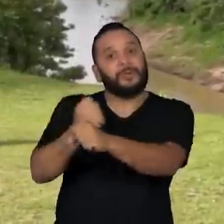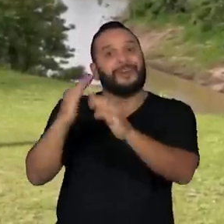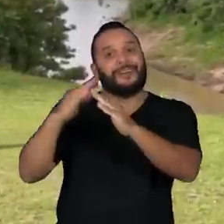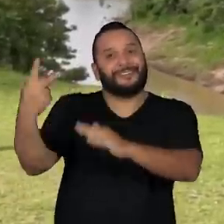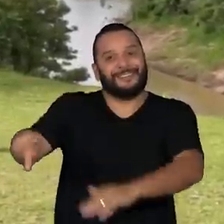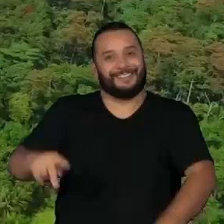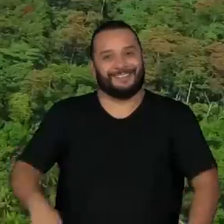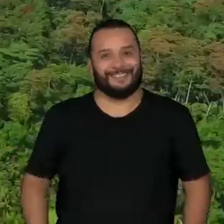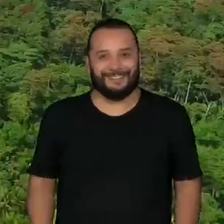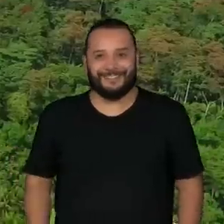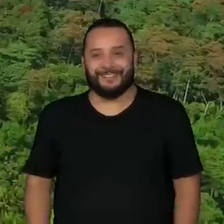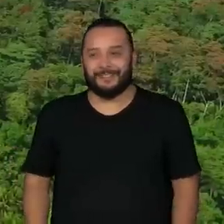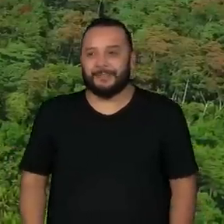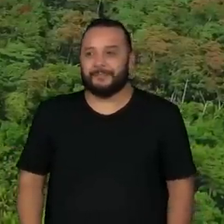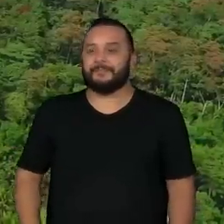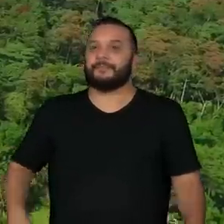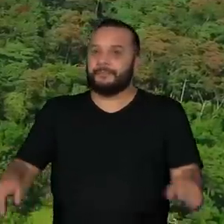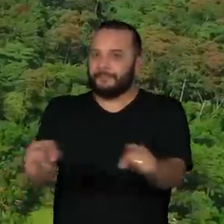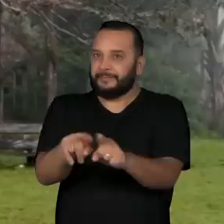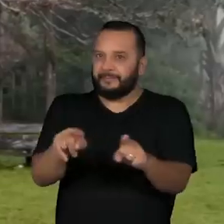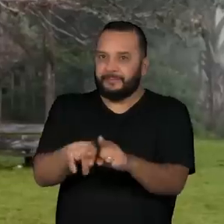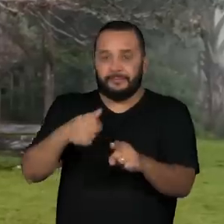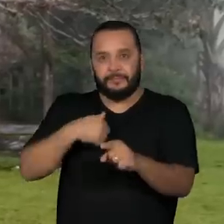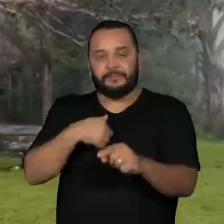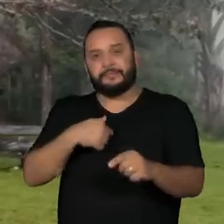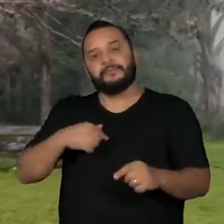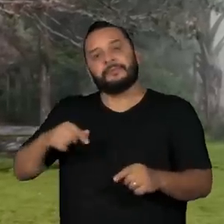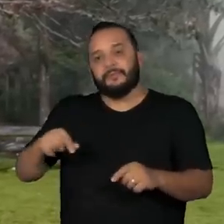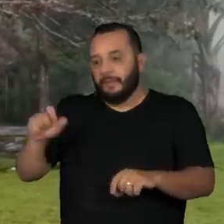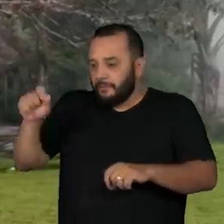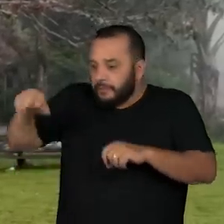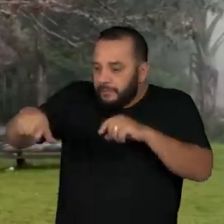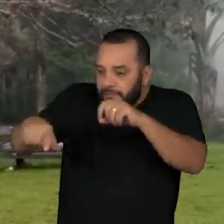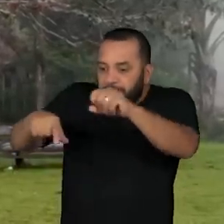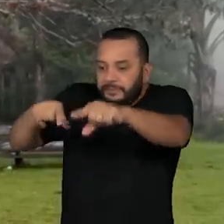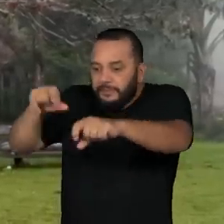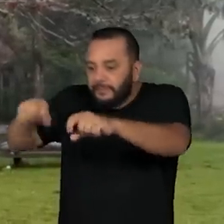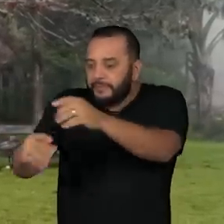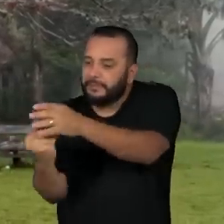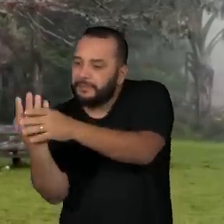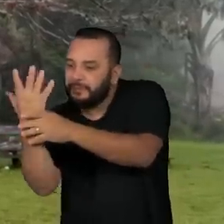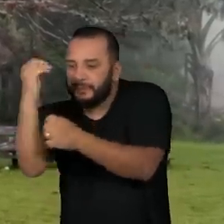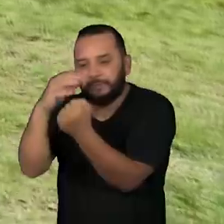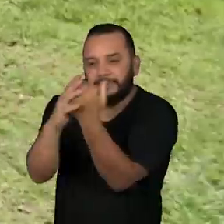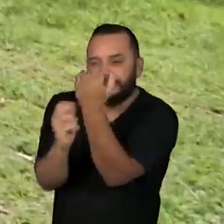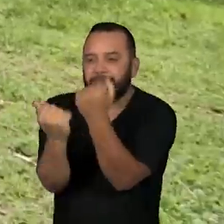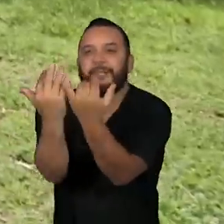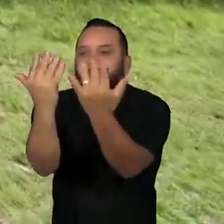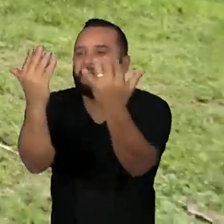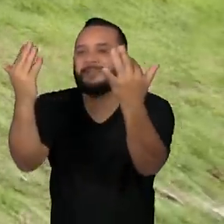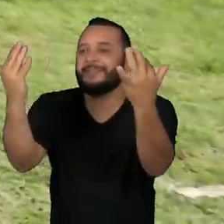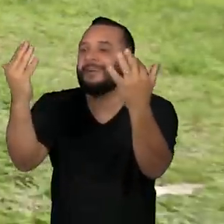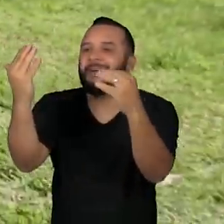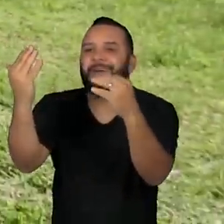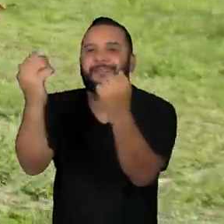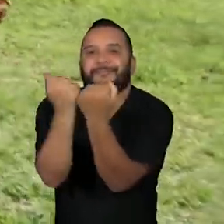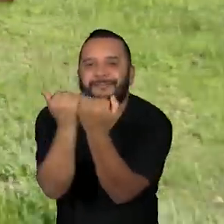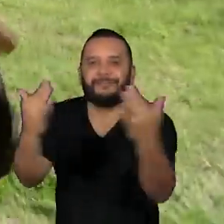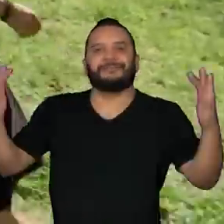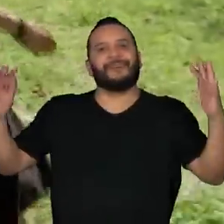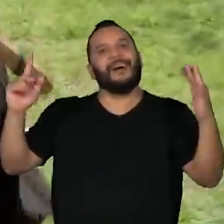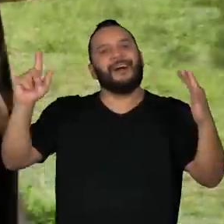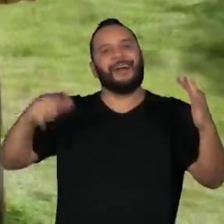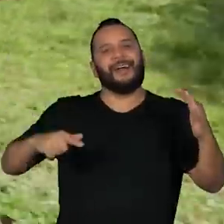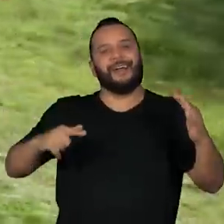Para o povo axaninca, semear a Amazônia é como ter a casa em permanente construção. É alimentar uma cultura que se